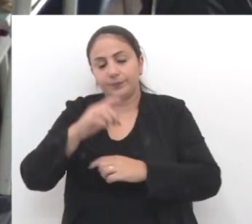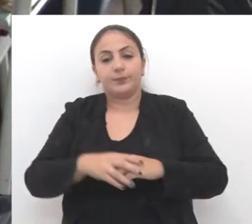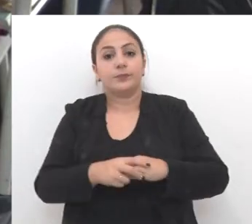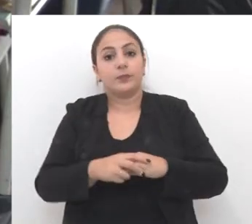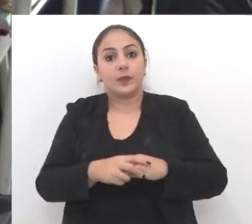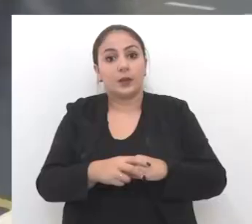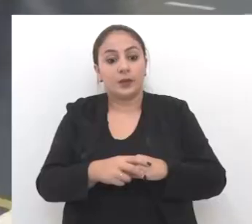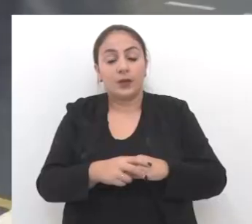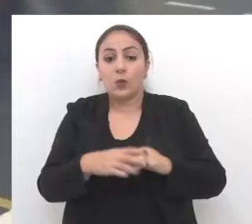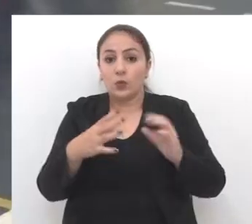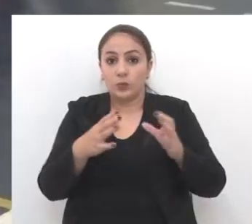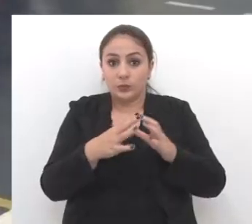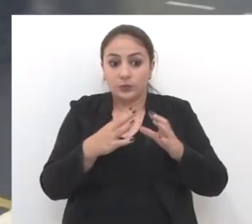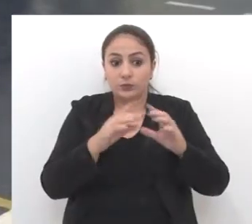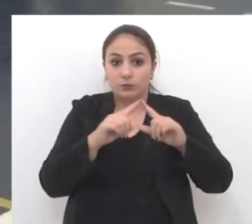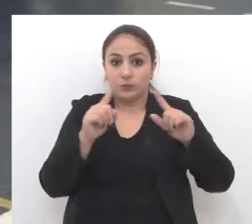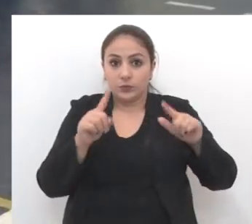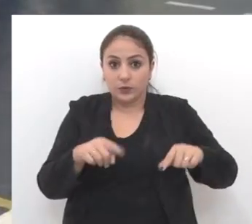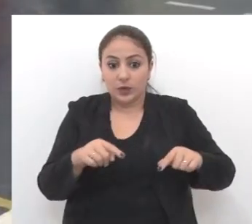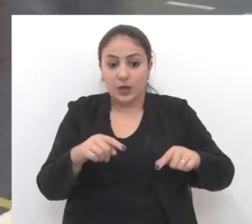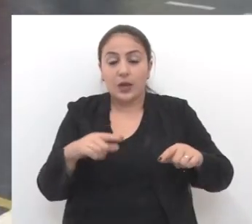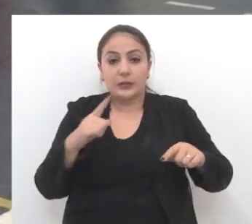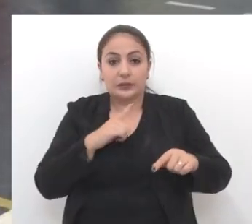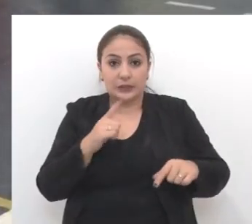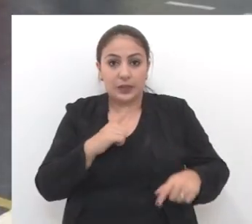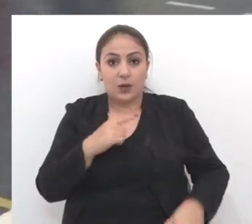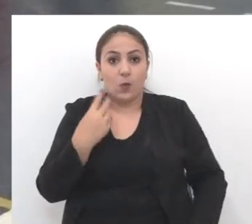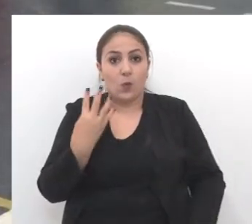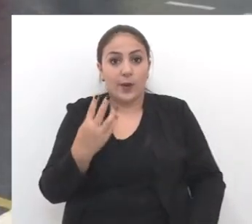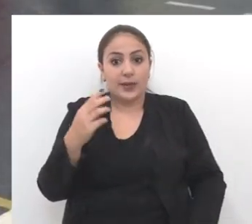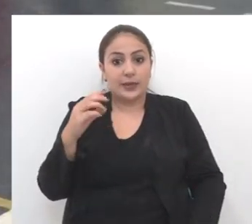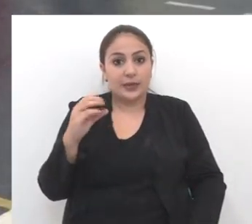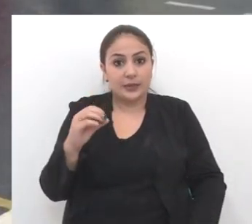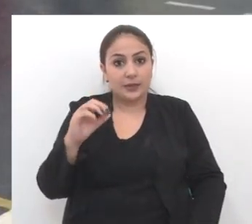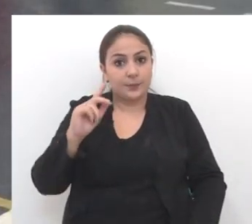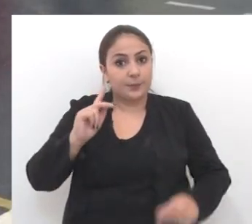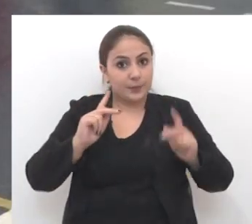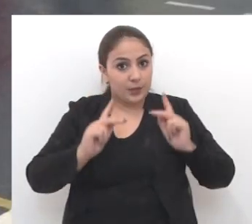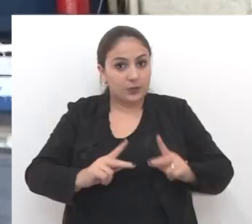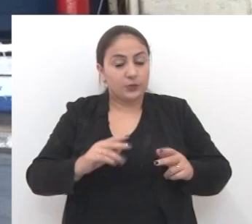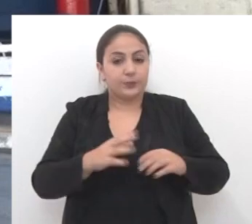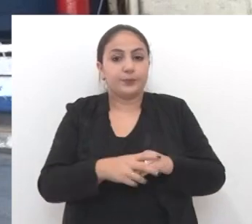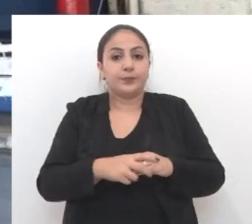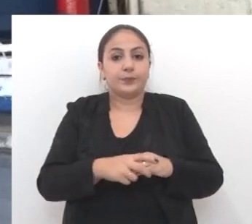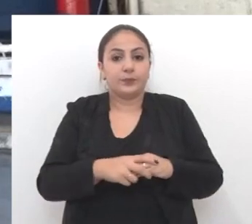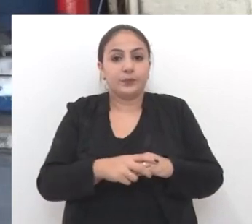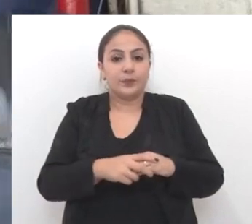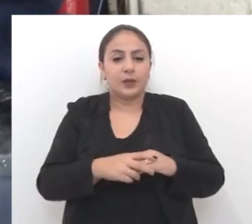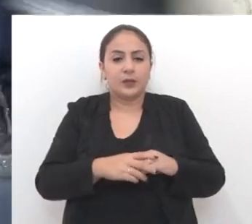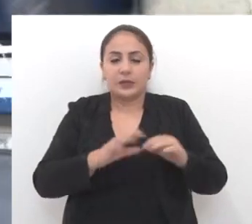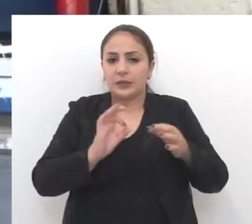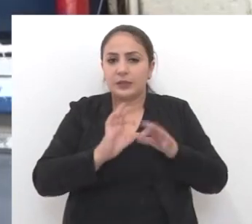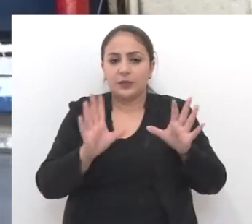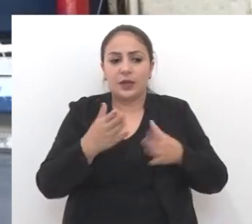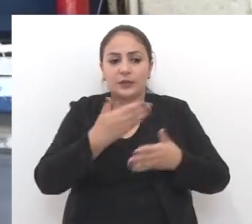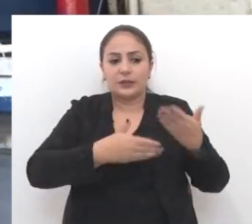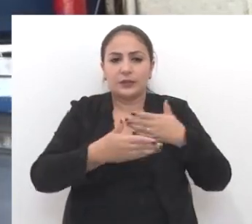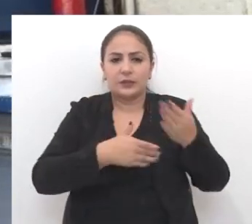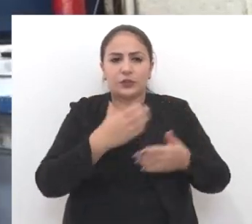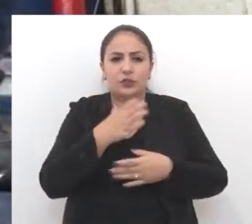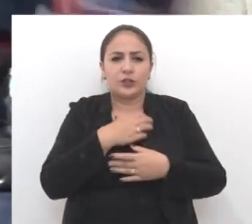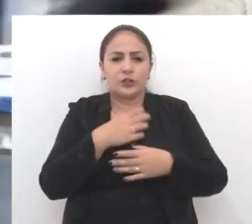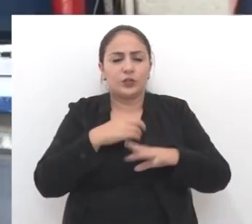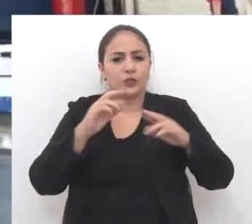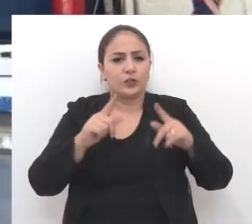fundamental. Seu quadro de funcionários é composto por 40 pessoas, dispostas a atender de